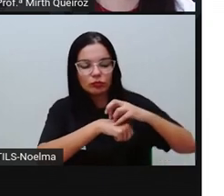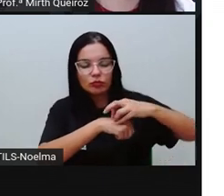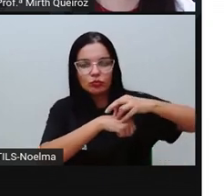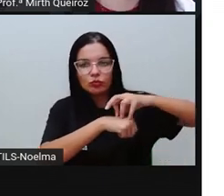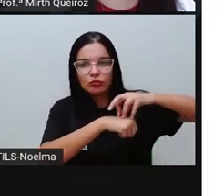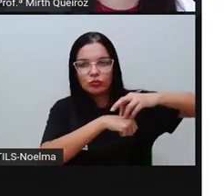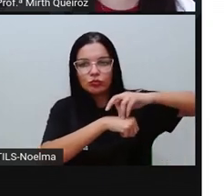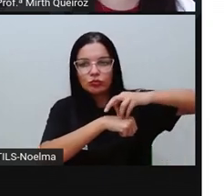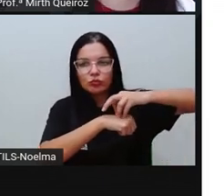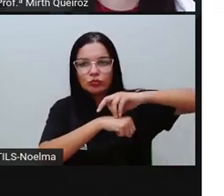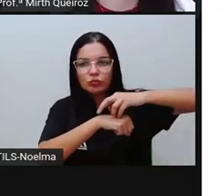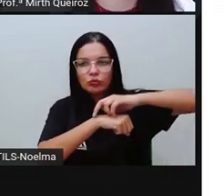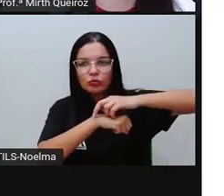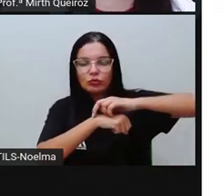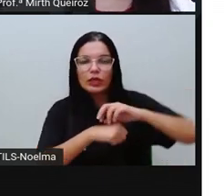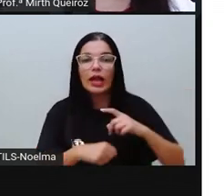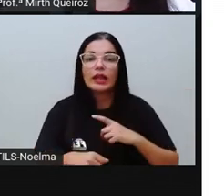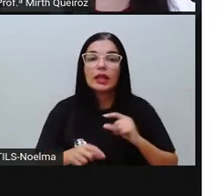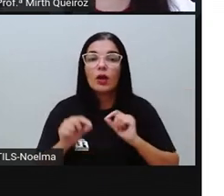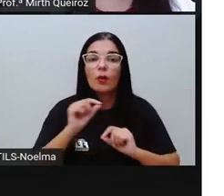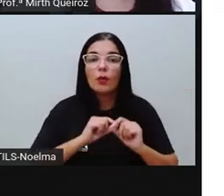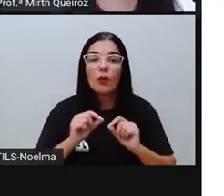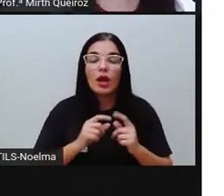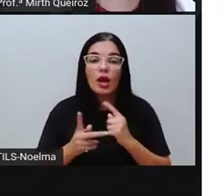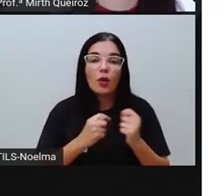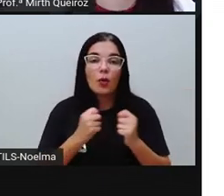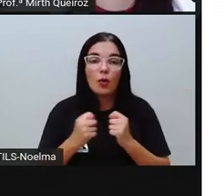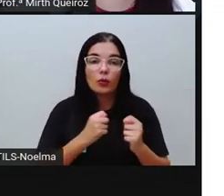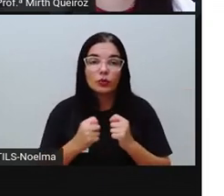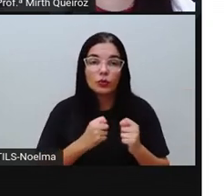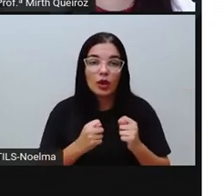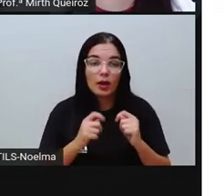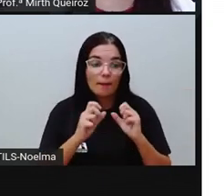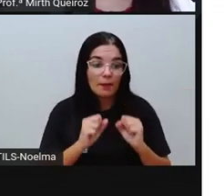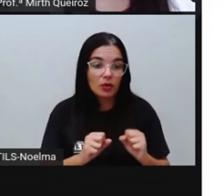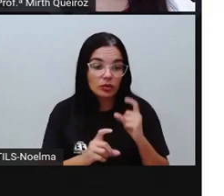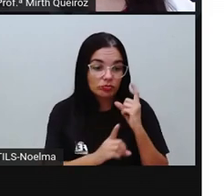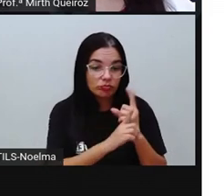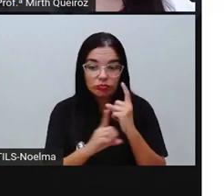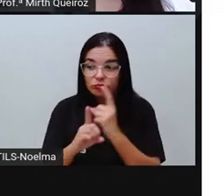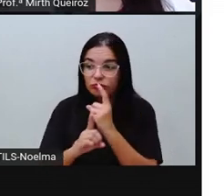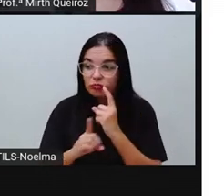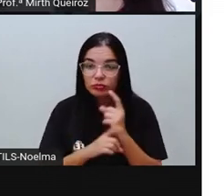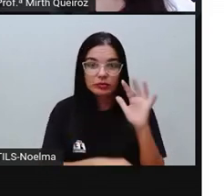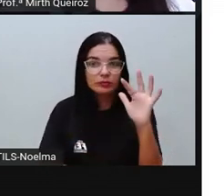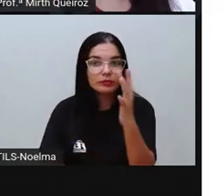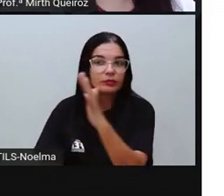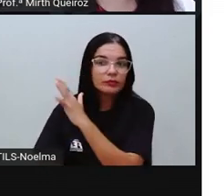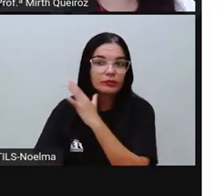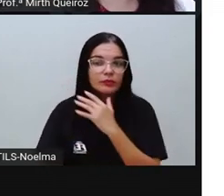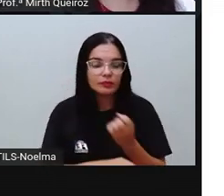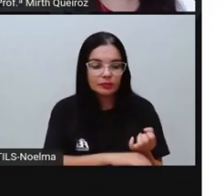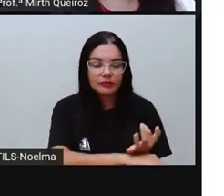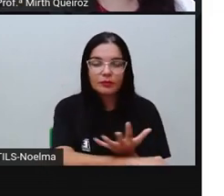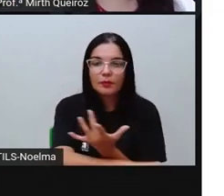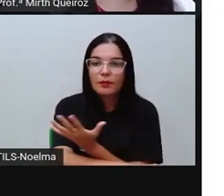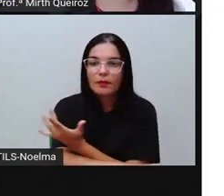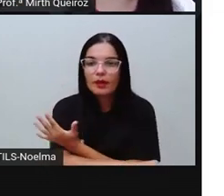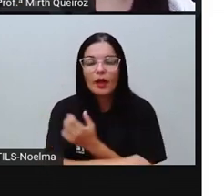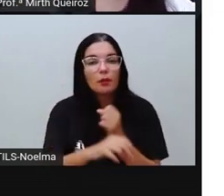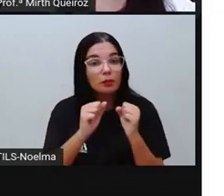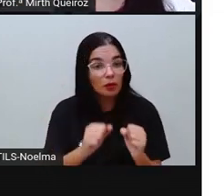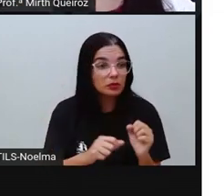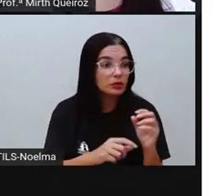para o controle de pragas presentes aí em algumas vegetações, certo? Então, a gente utiliza um